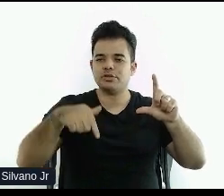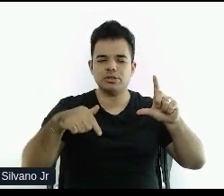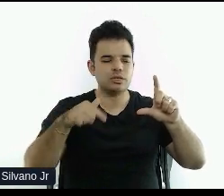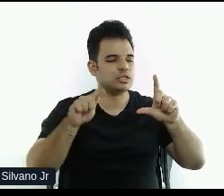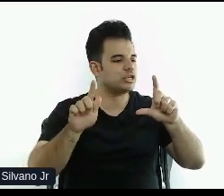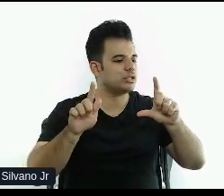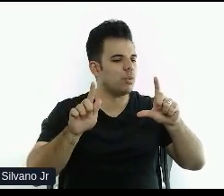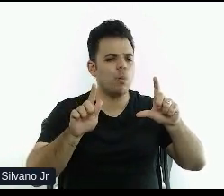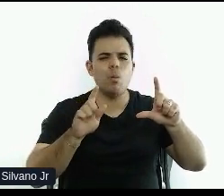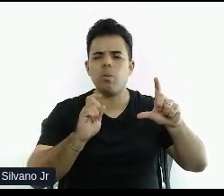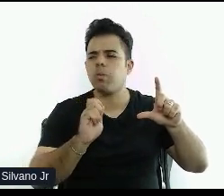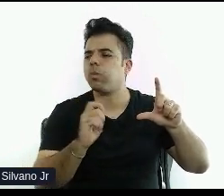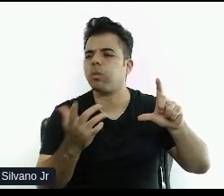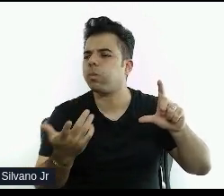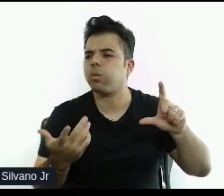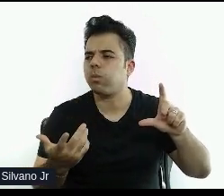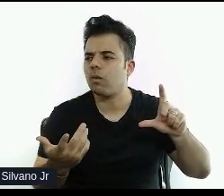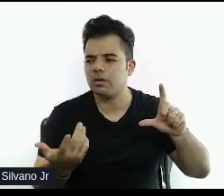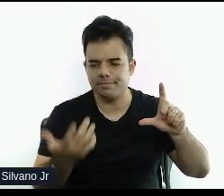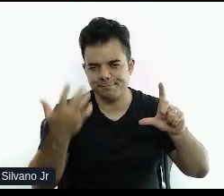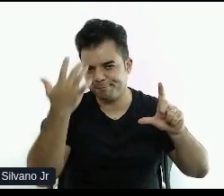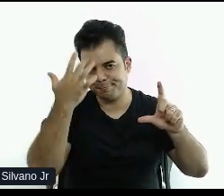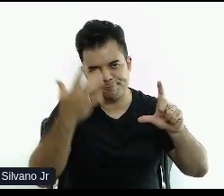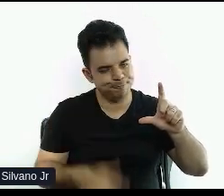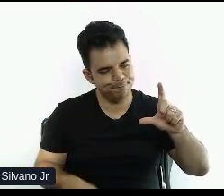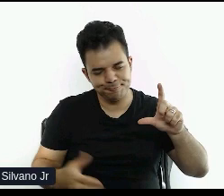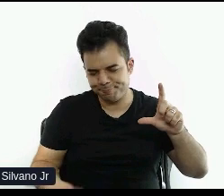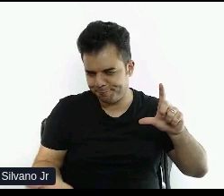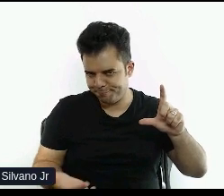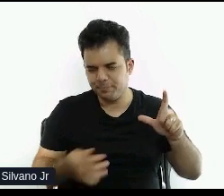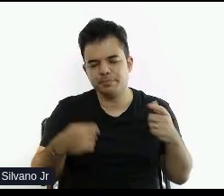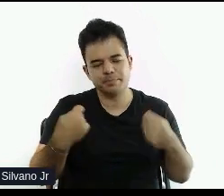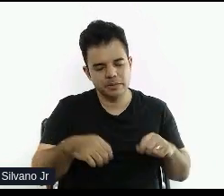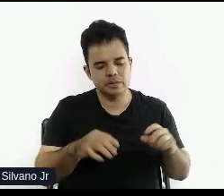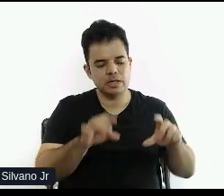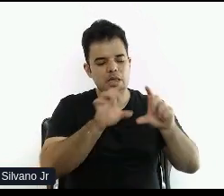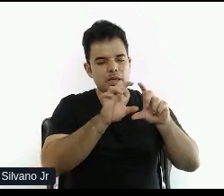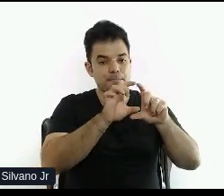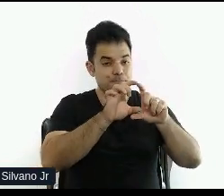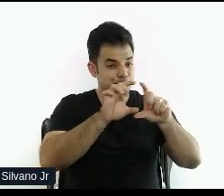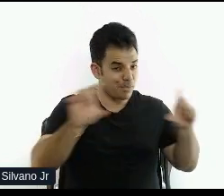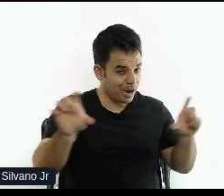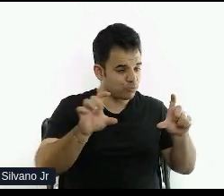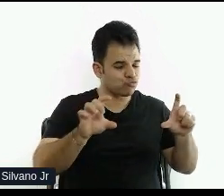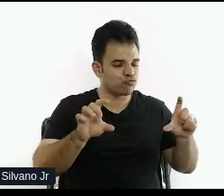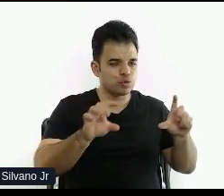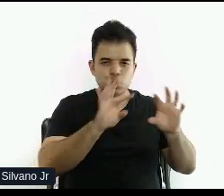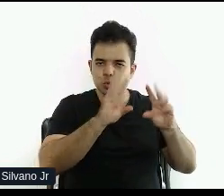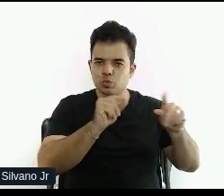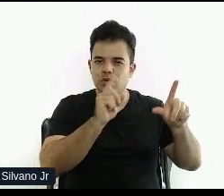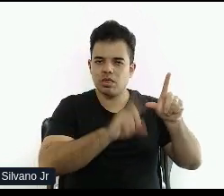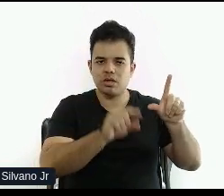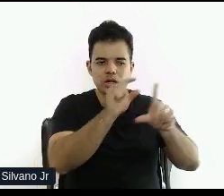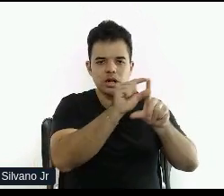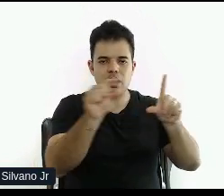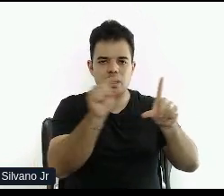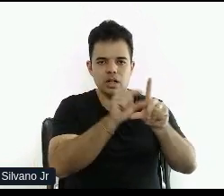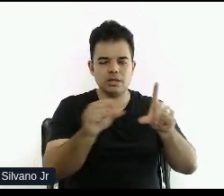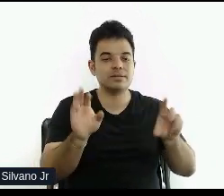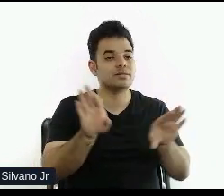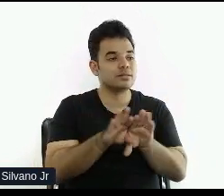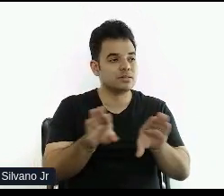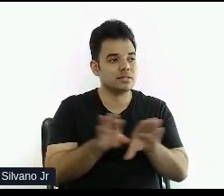aquela imagem representa, qual o contexto daquela imagem. Então, é importante colocar texto alternativo em todas elas. Head & Tag, que auxilia na